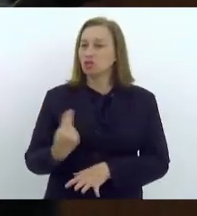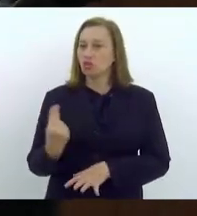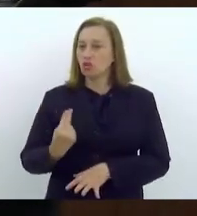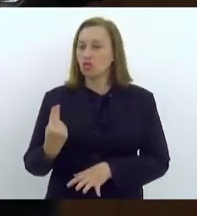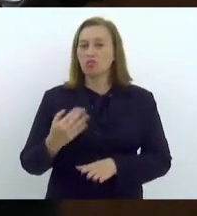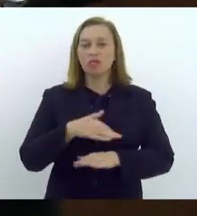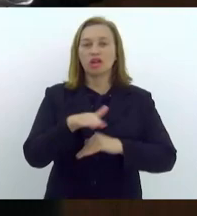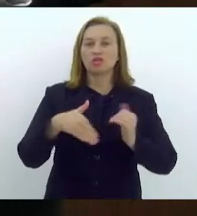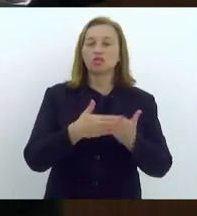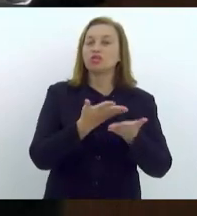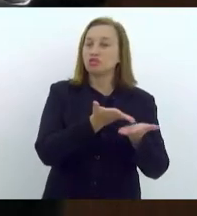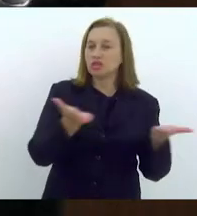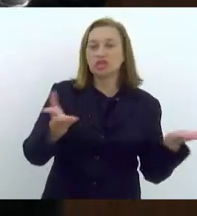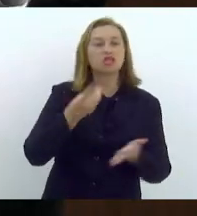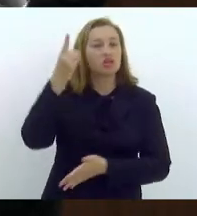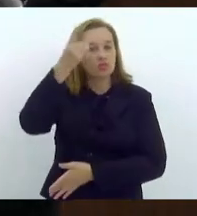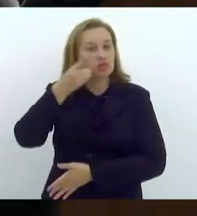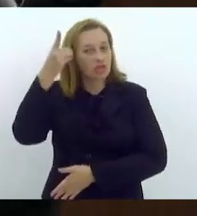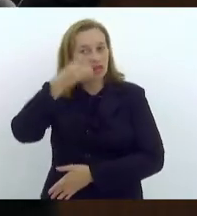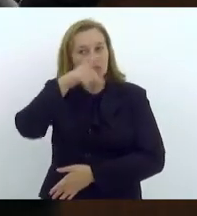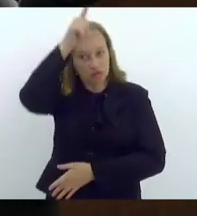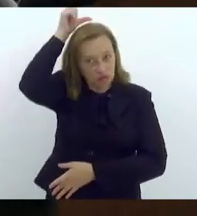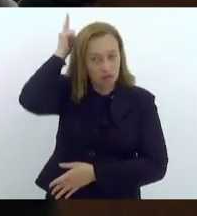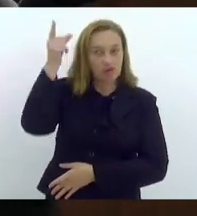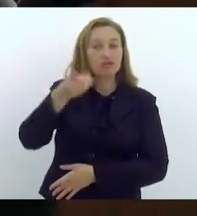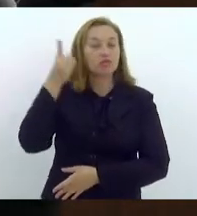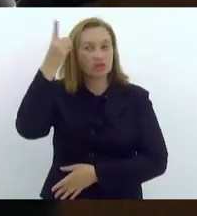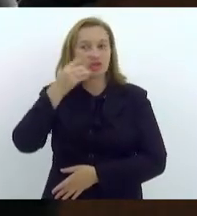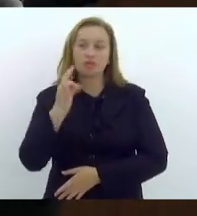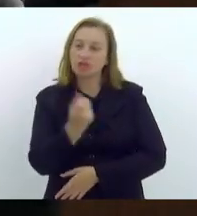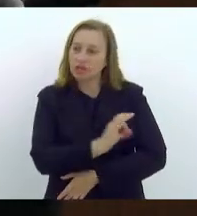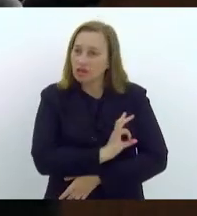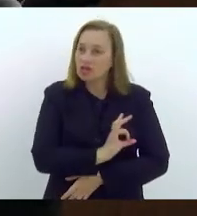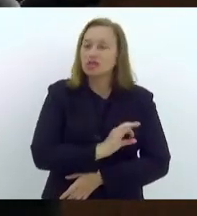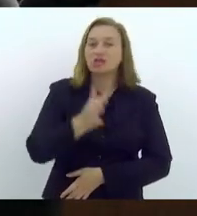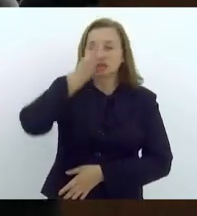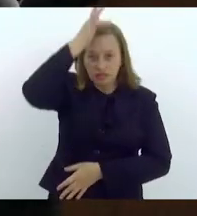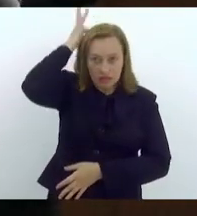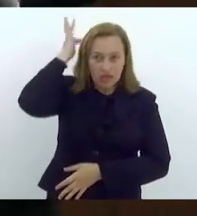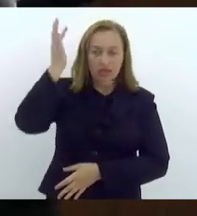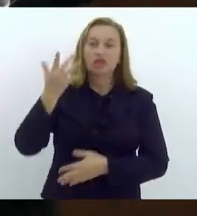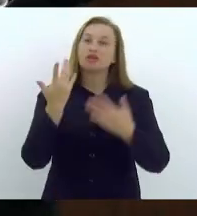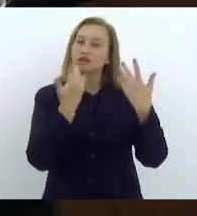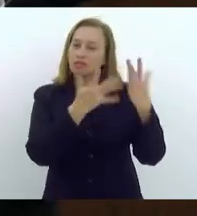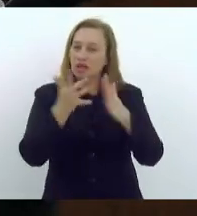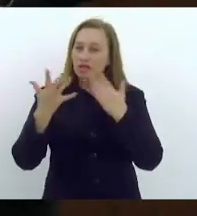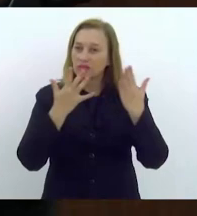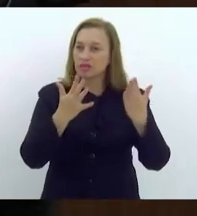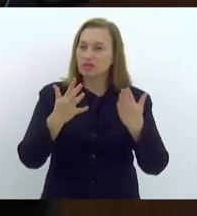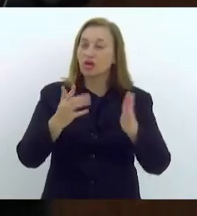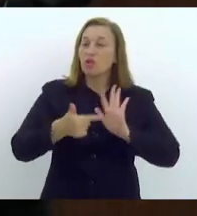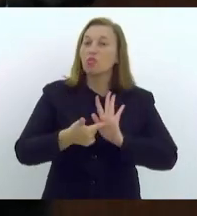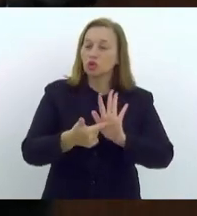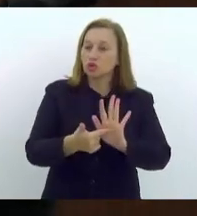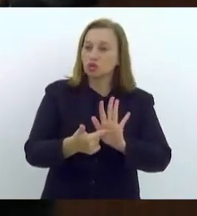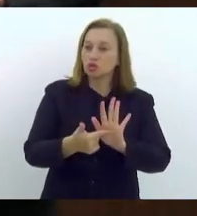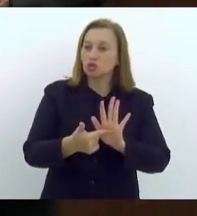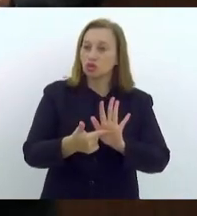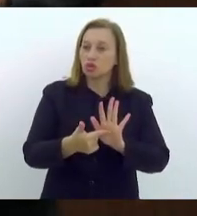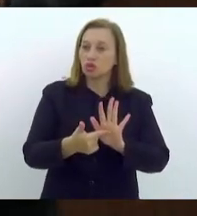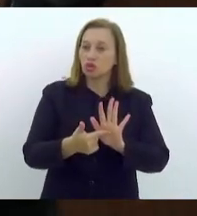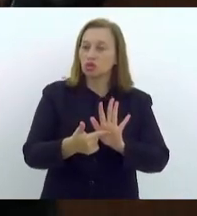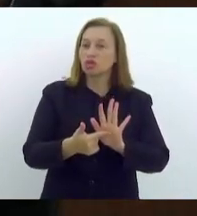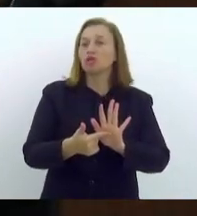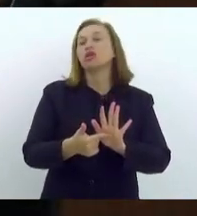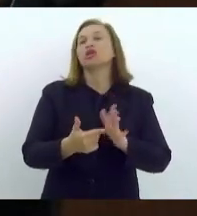Paulo, para a deputada Marta Rocha e o deputado Fred Pacheco, e parabenizar, mostrou que esse parlamento é muito